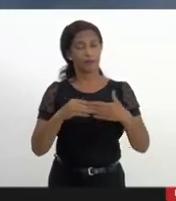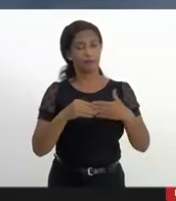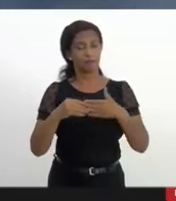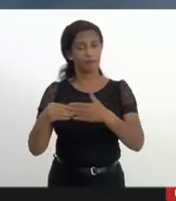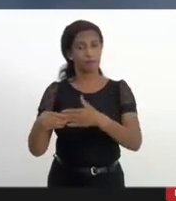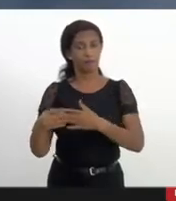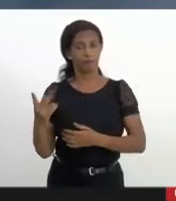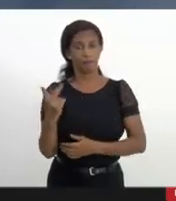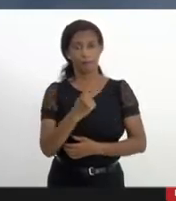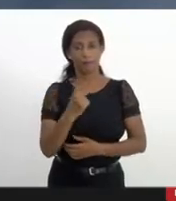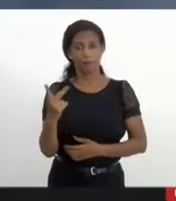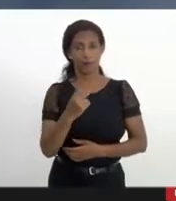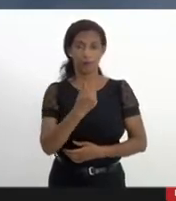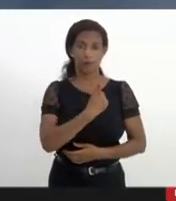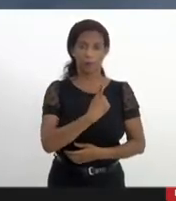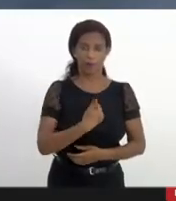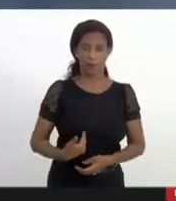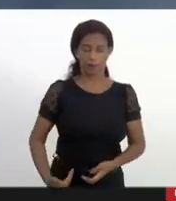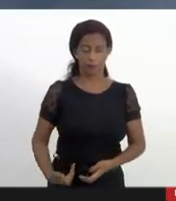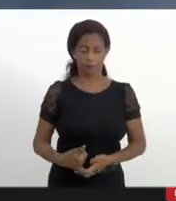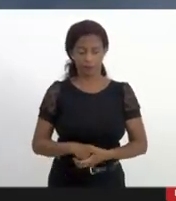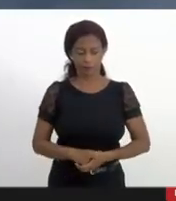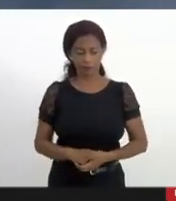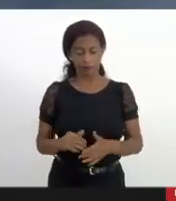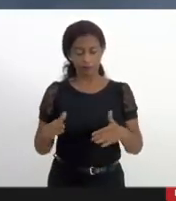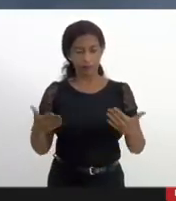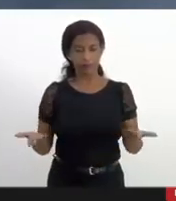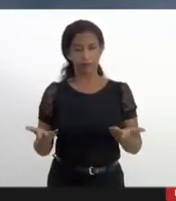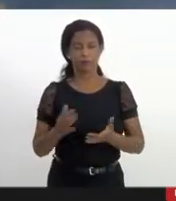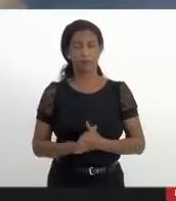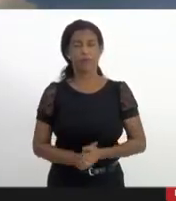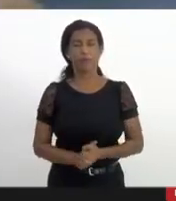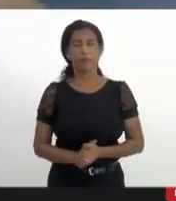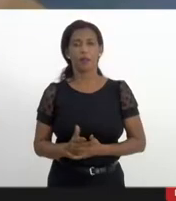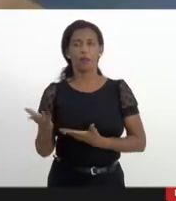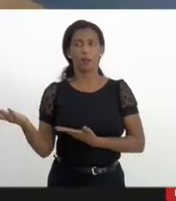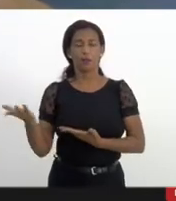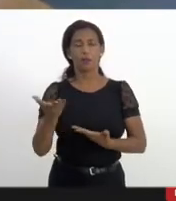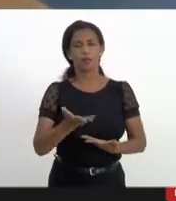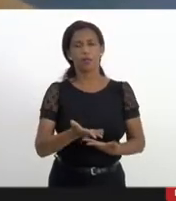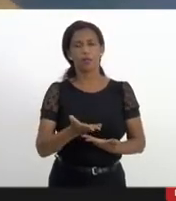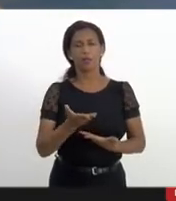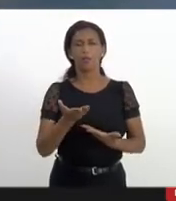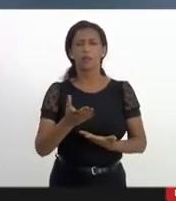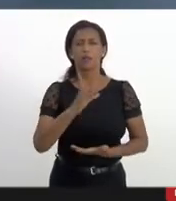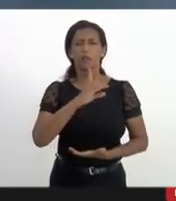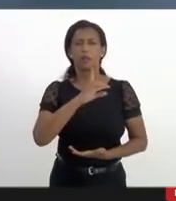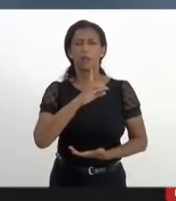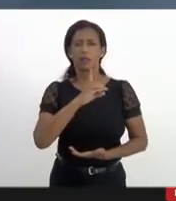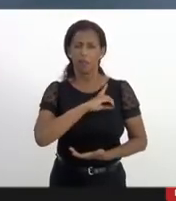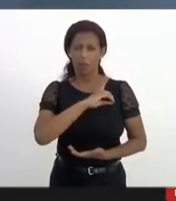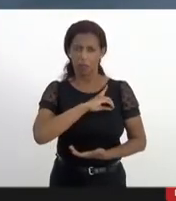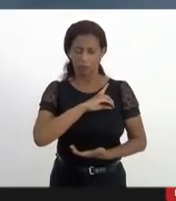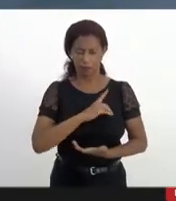pelas duas presidências. Então, trago aqui, delegado Rodrigo Oliveira,